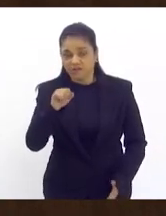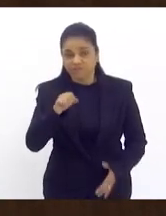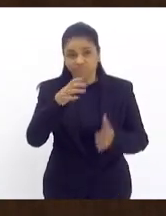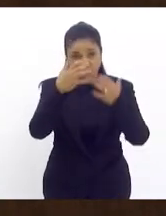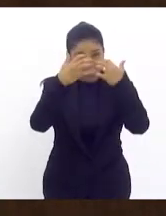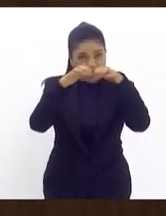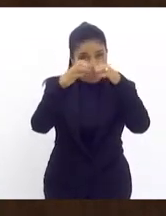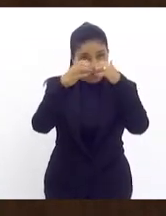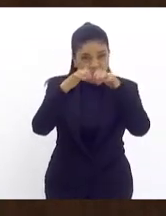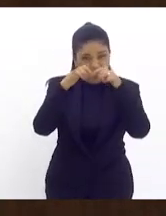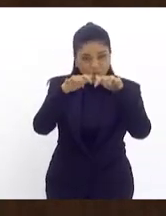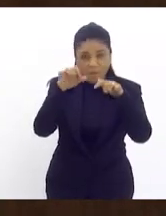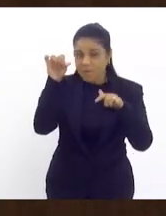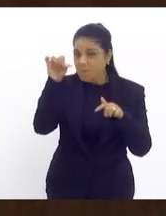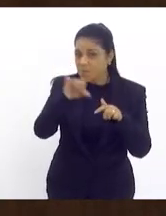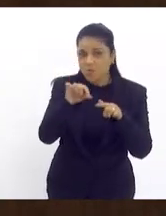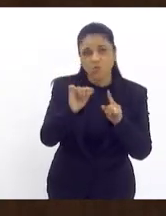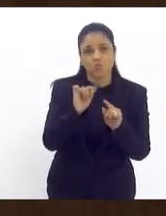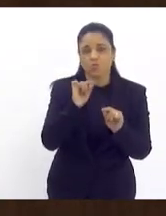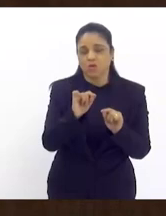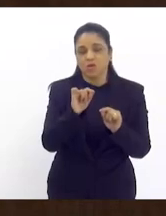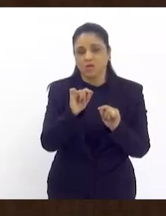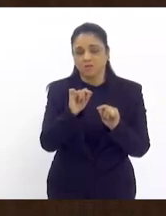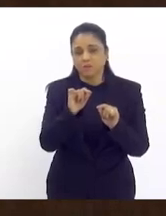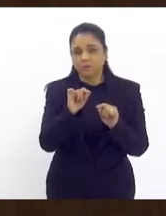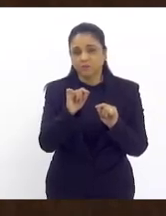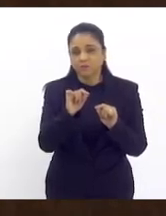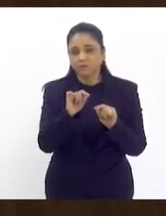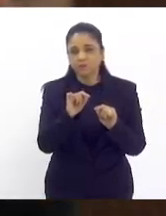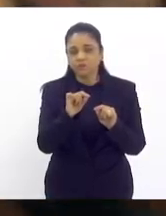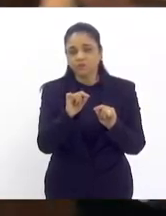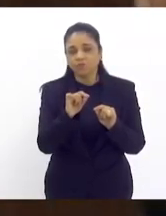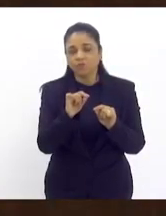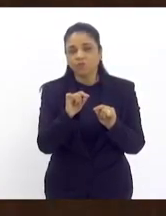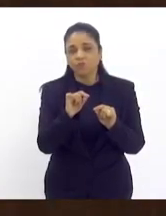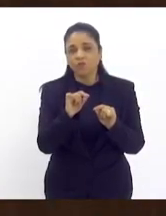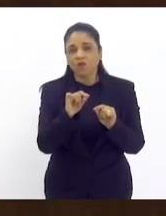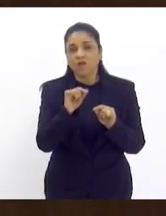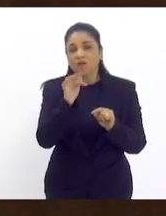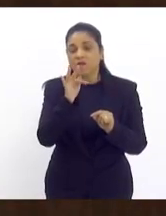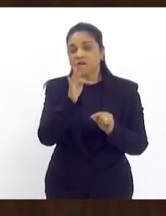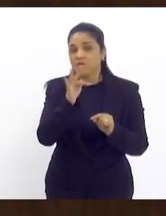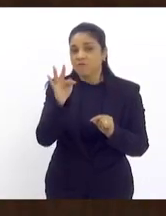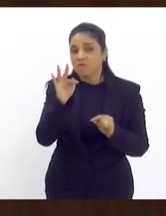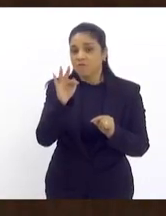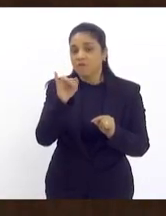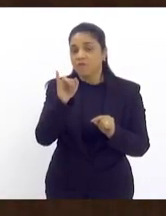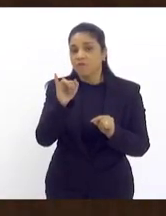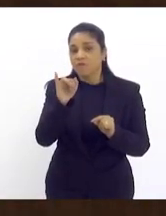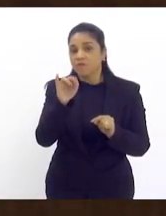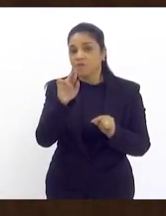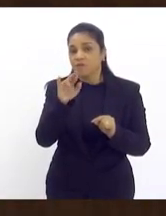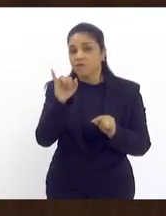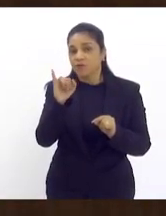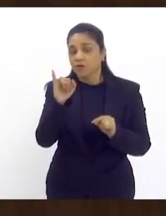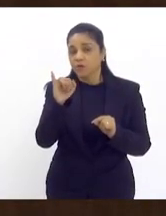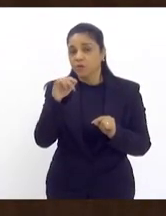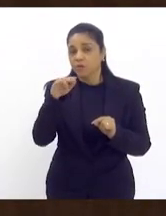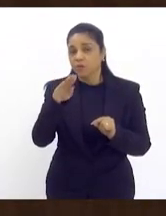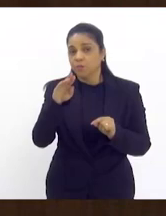que principalmente foram muito atingidos Friburgo Teresópolis e